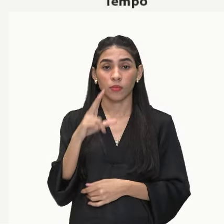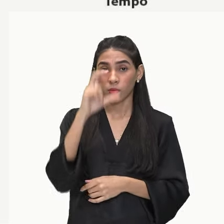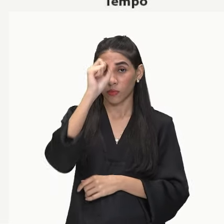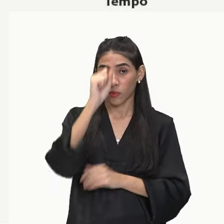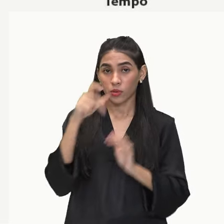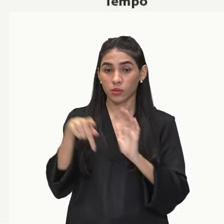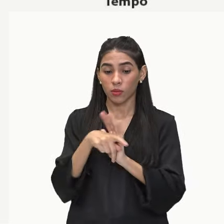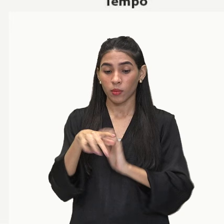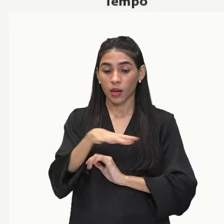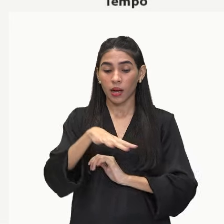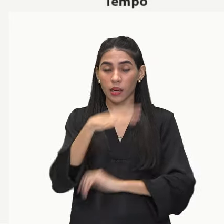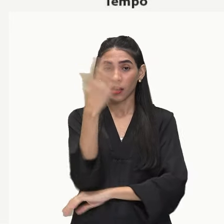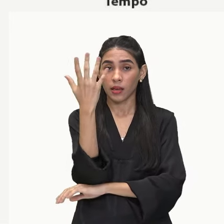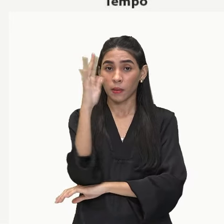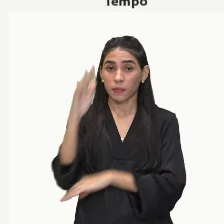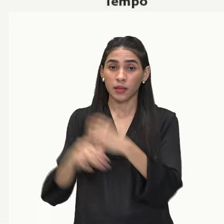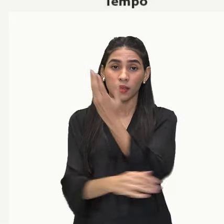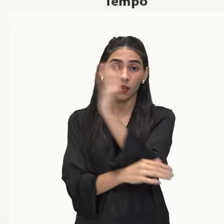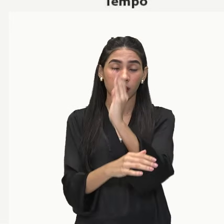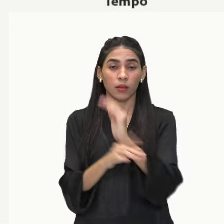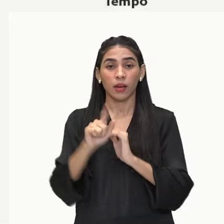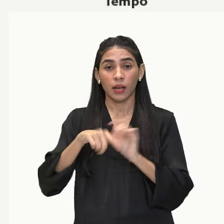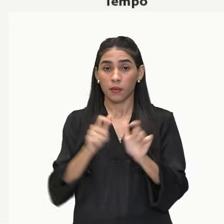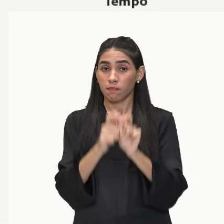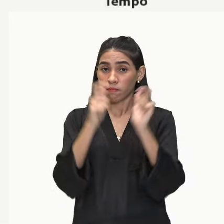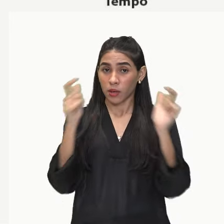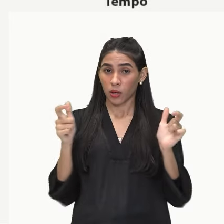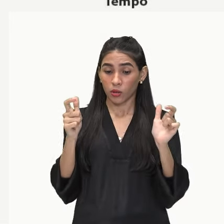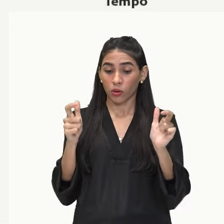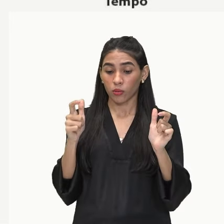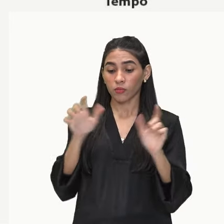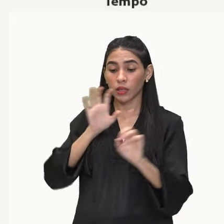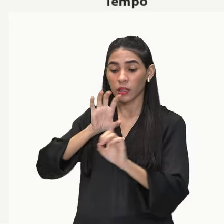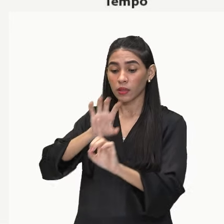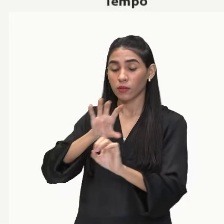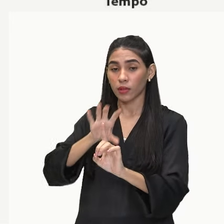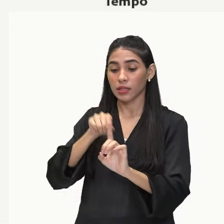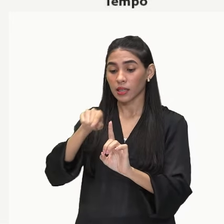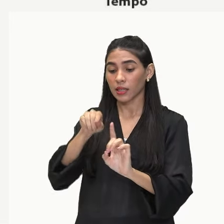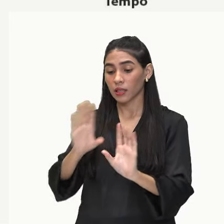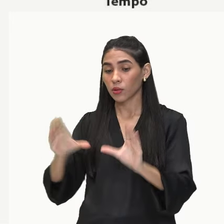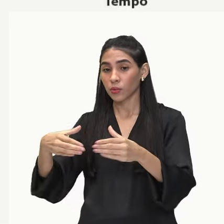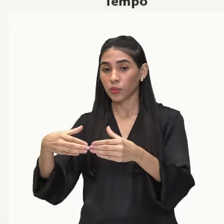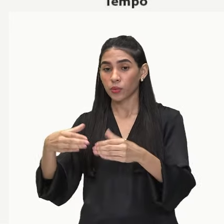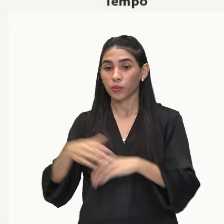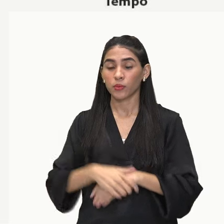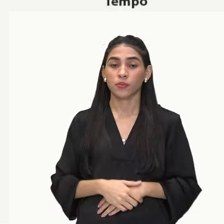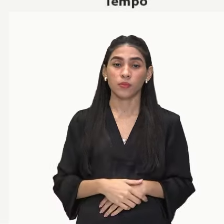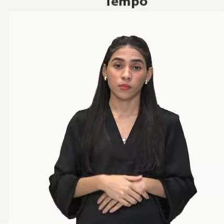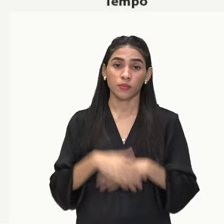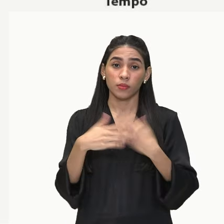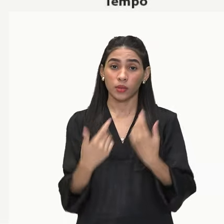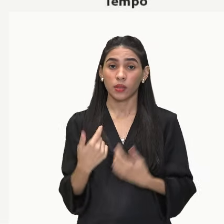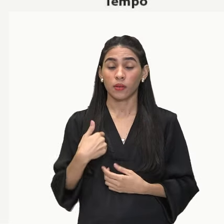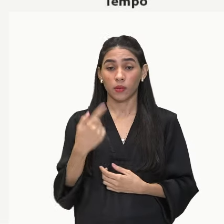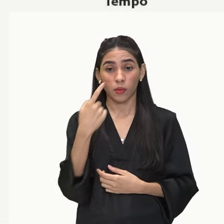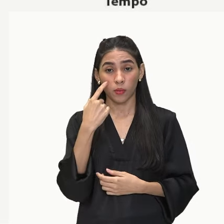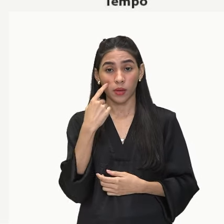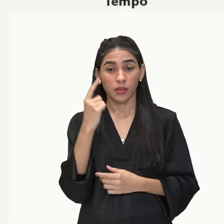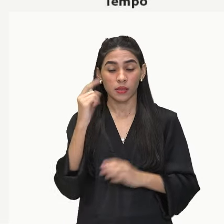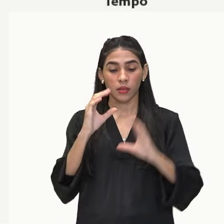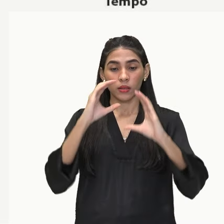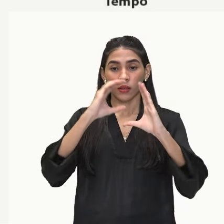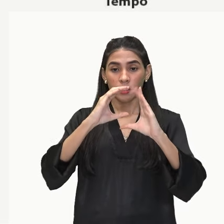ambiental, que é maior sobre a população. Então, aqui, a gente já começa a observar uma